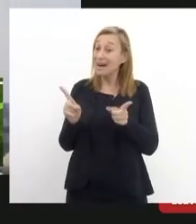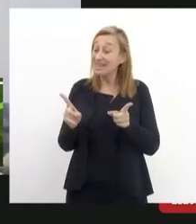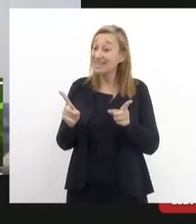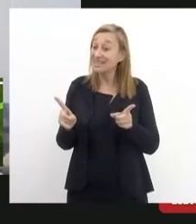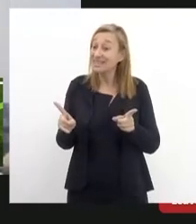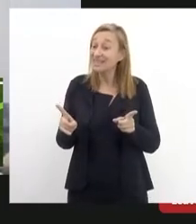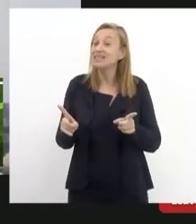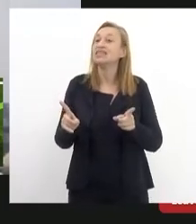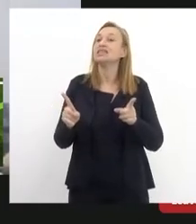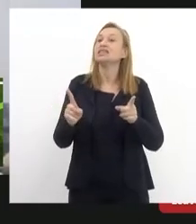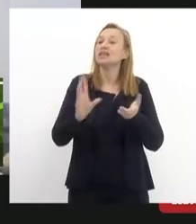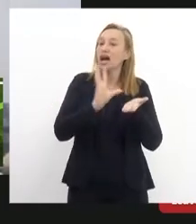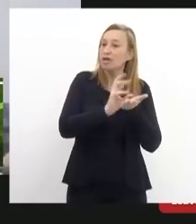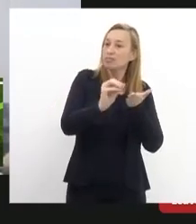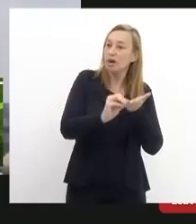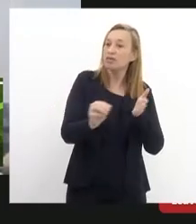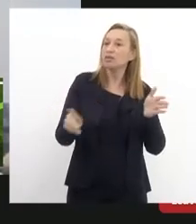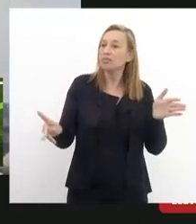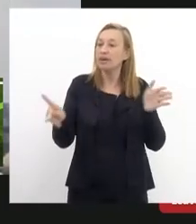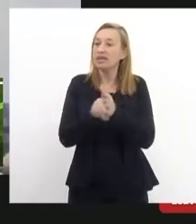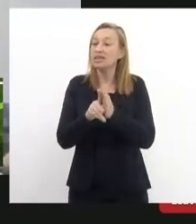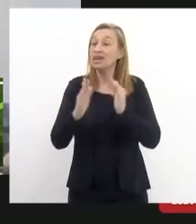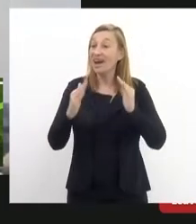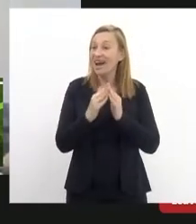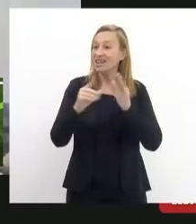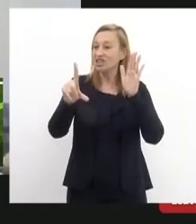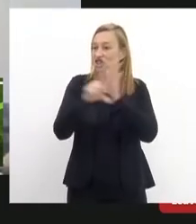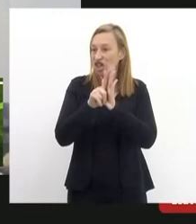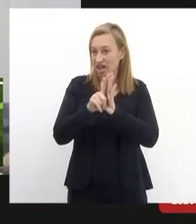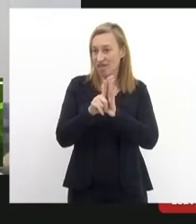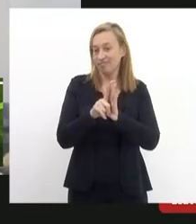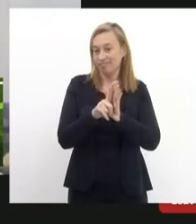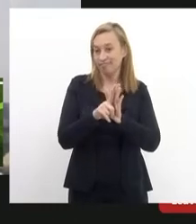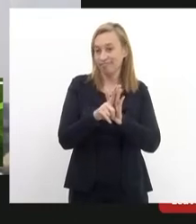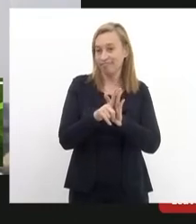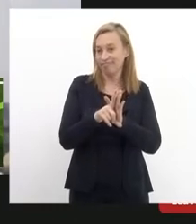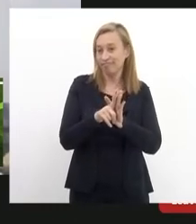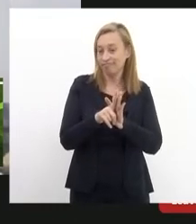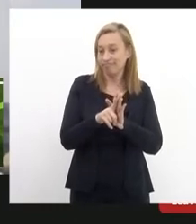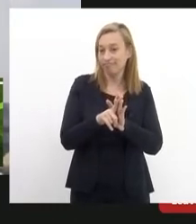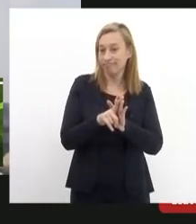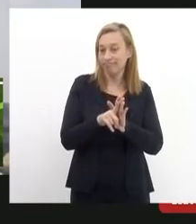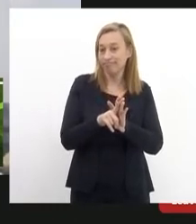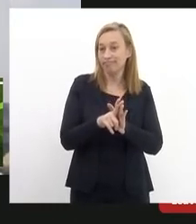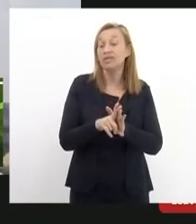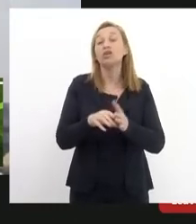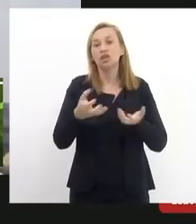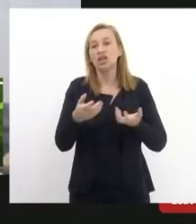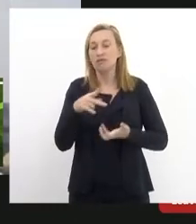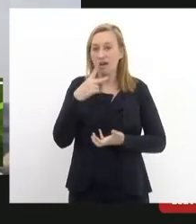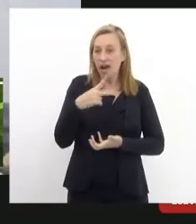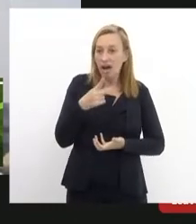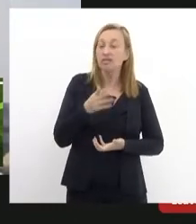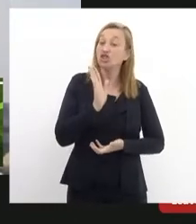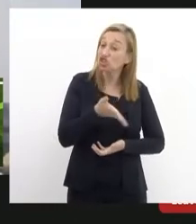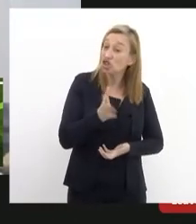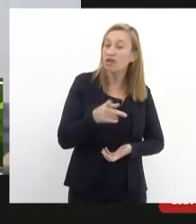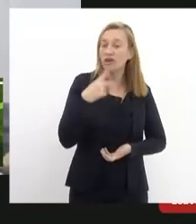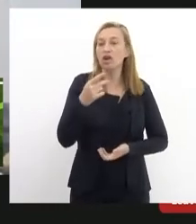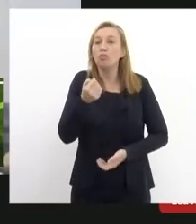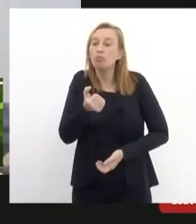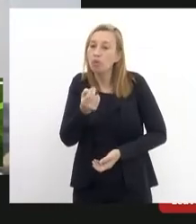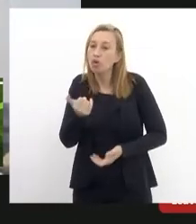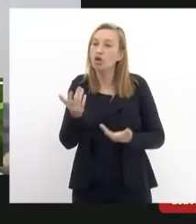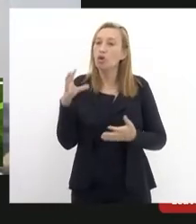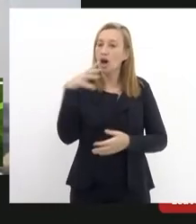institucionalizar ao máximo na questão legislativa na questão parlamentar então eu queria colocar isso já coloquei um pouco numa